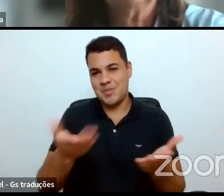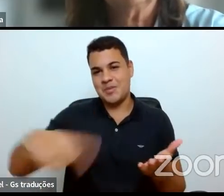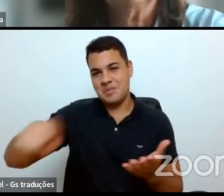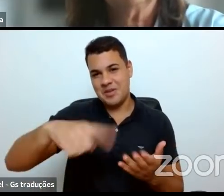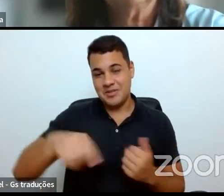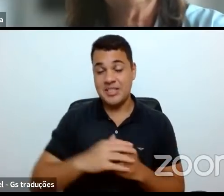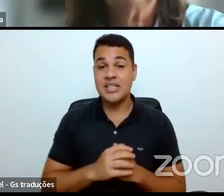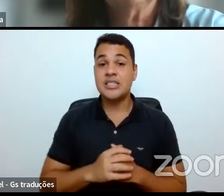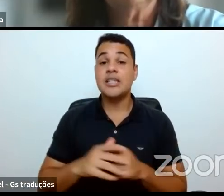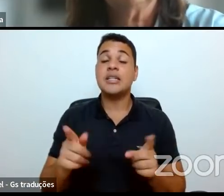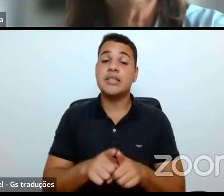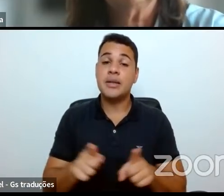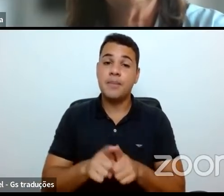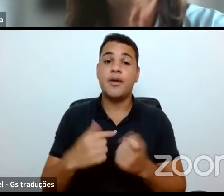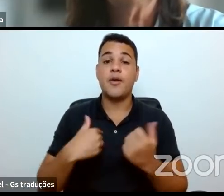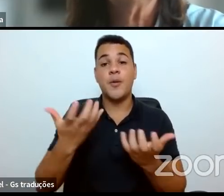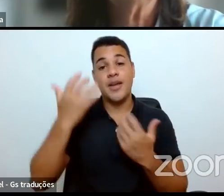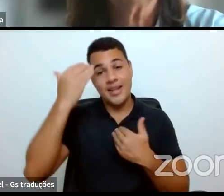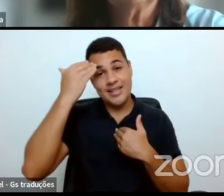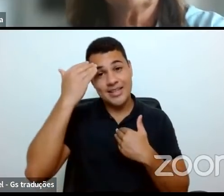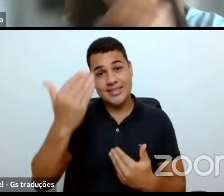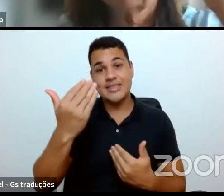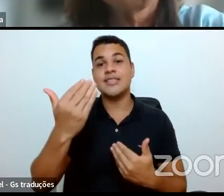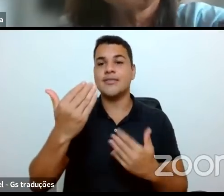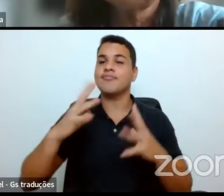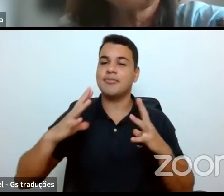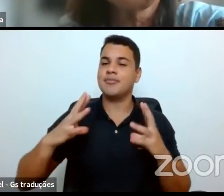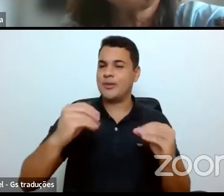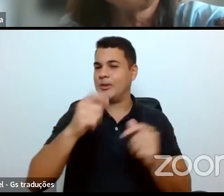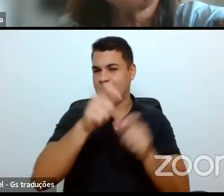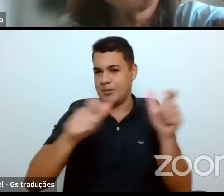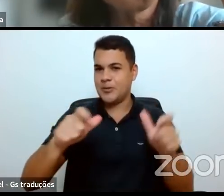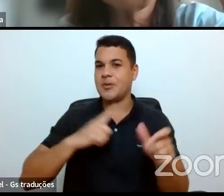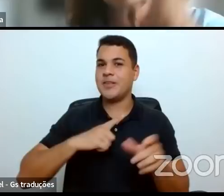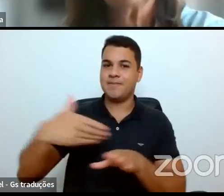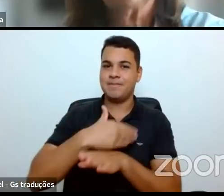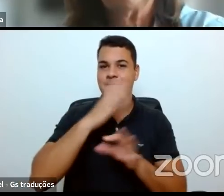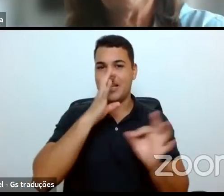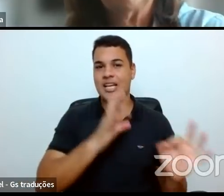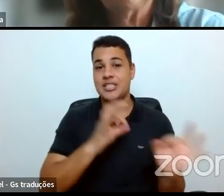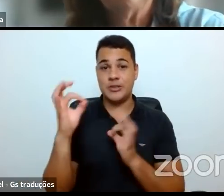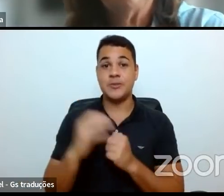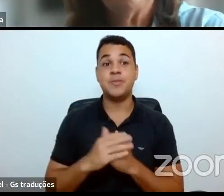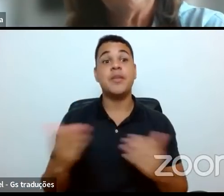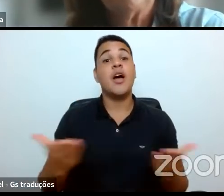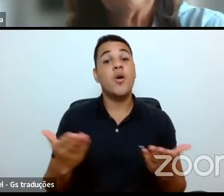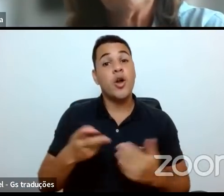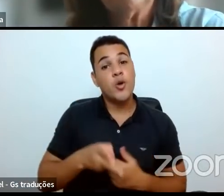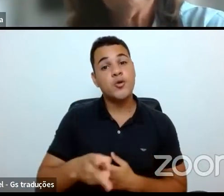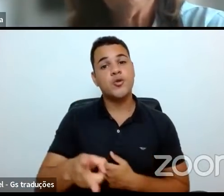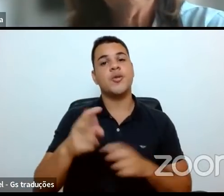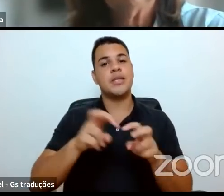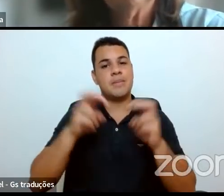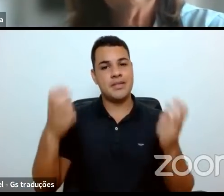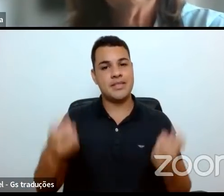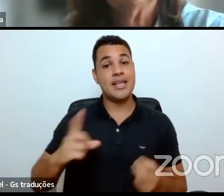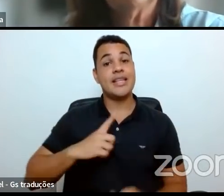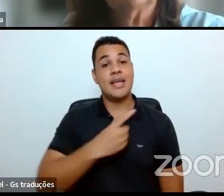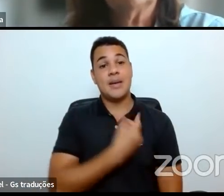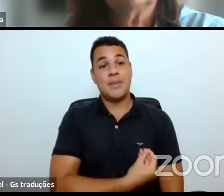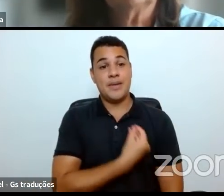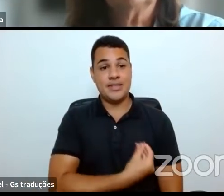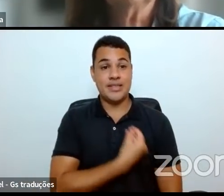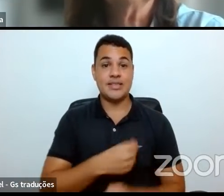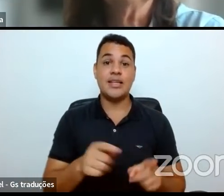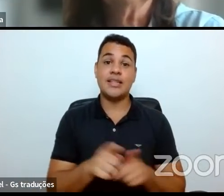nós, e agradecendo muito a participação de todos. Dando continuidade à nossa mesa, a gente tem a presença agora e a